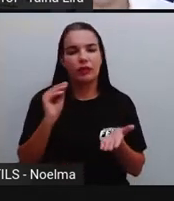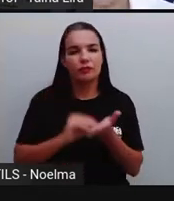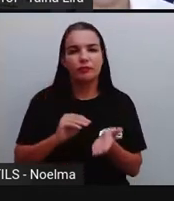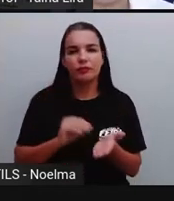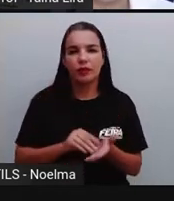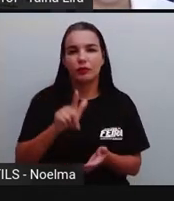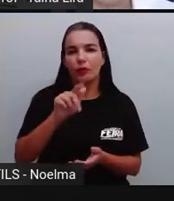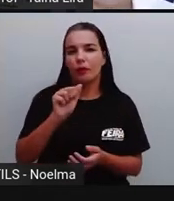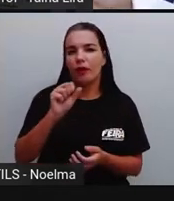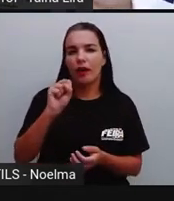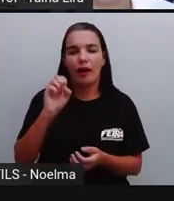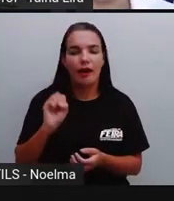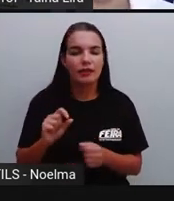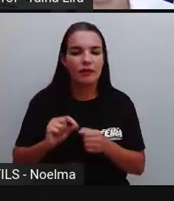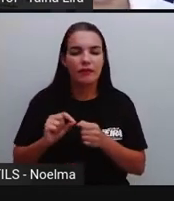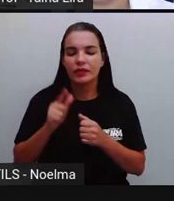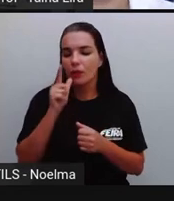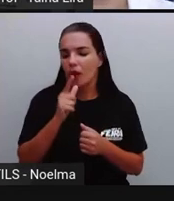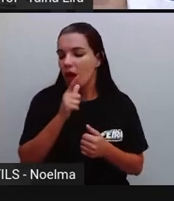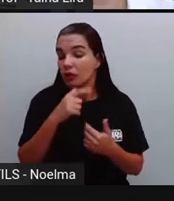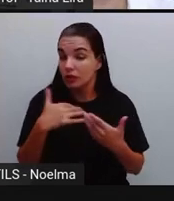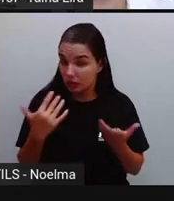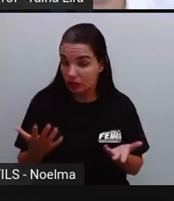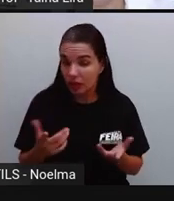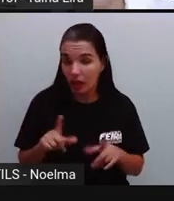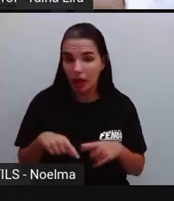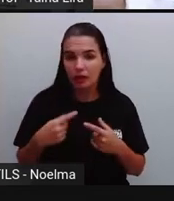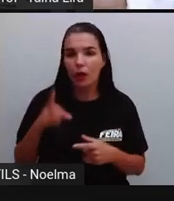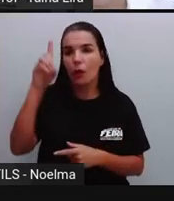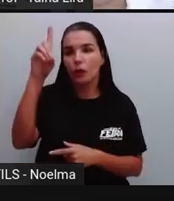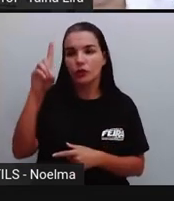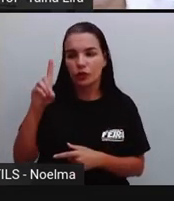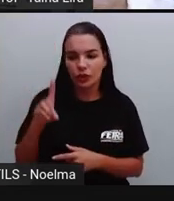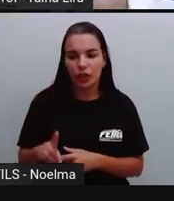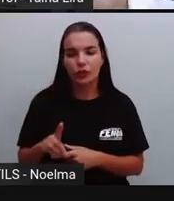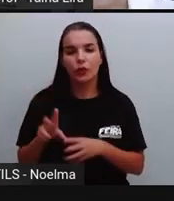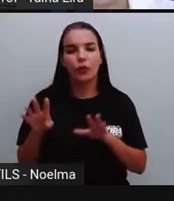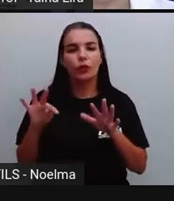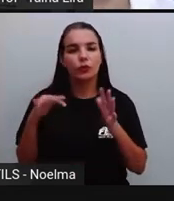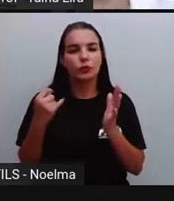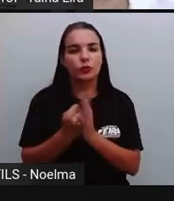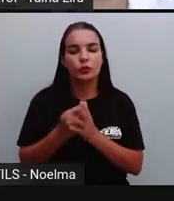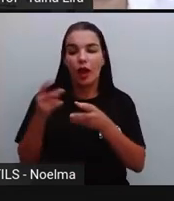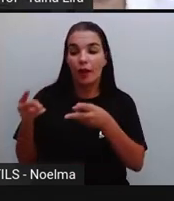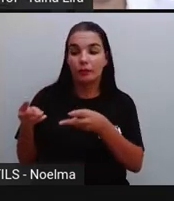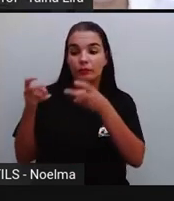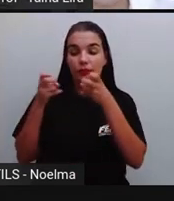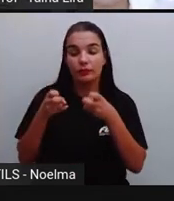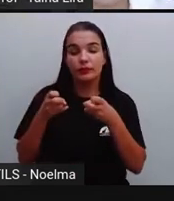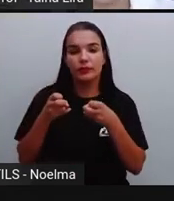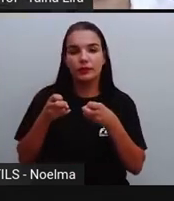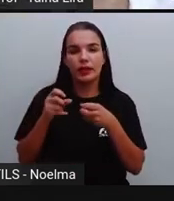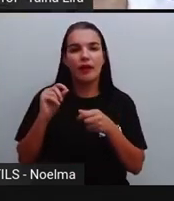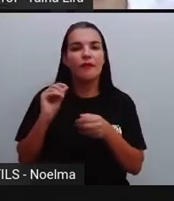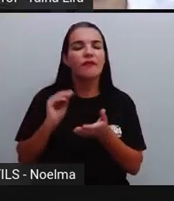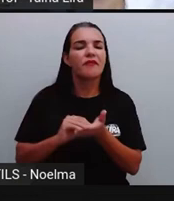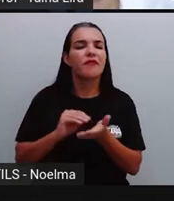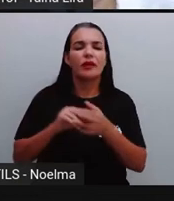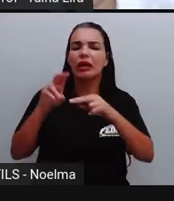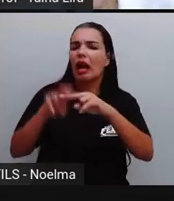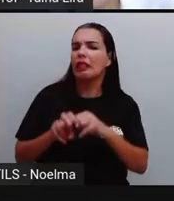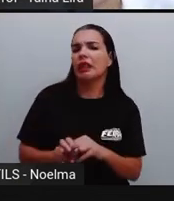precisa comprar o gás aí para fazer o lanche. Então, o diretor observa essas coisas, né, Tá faltando carteira,